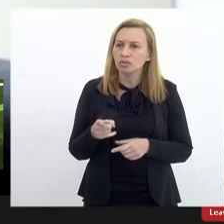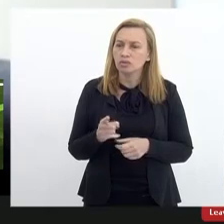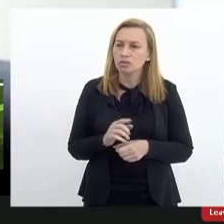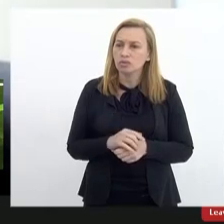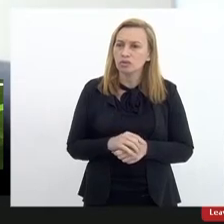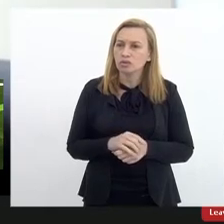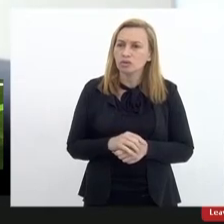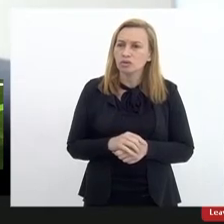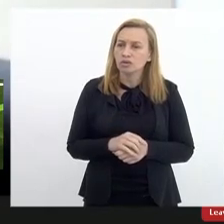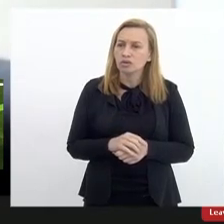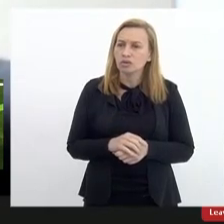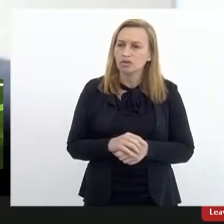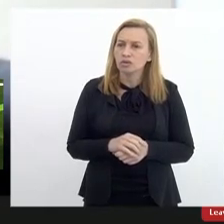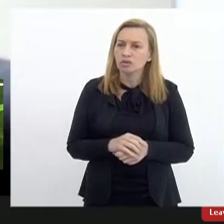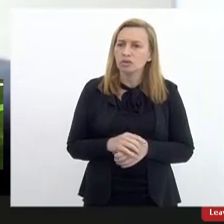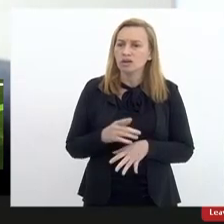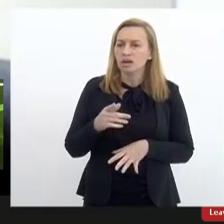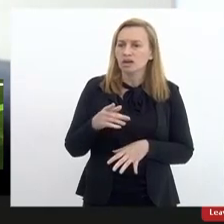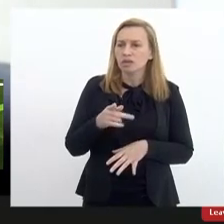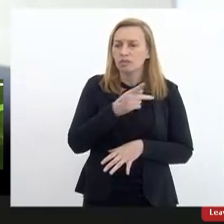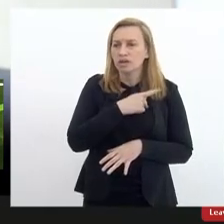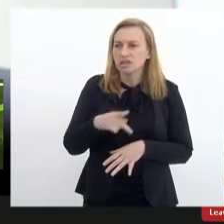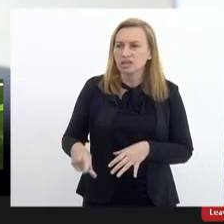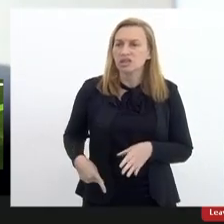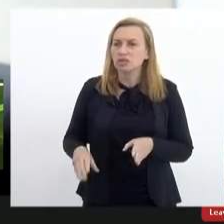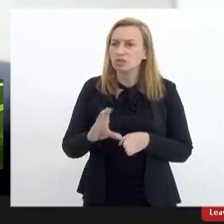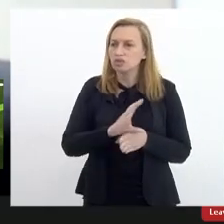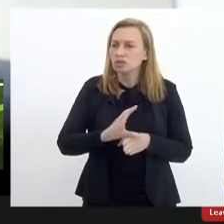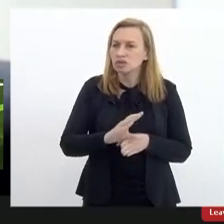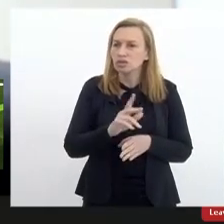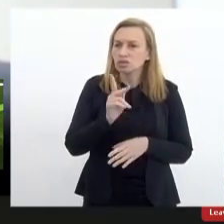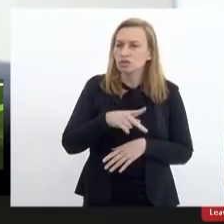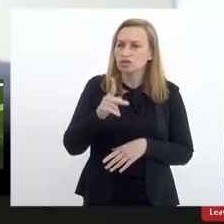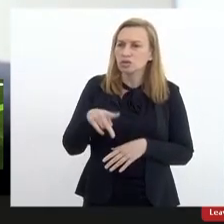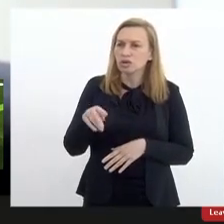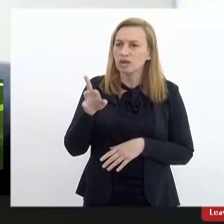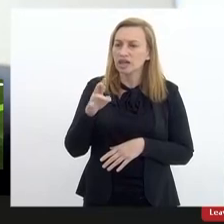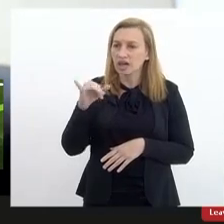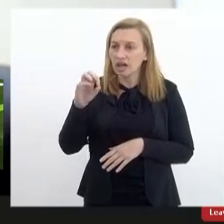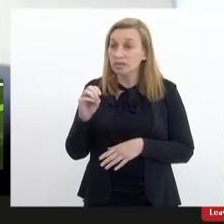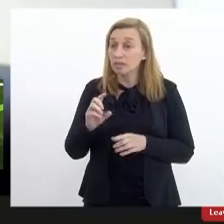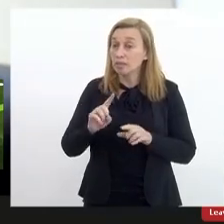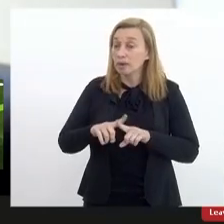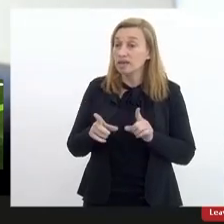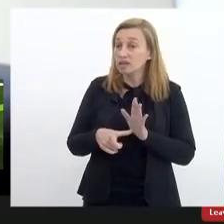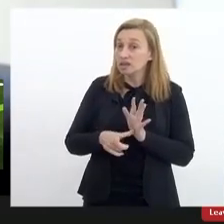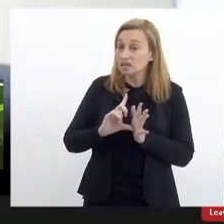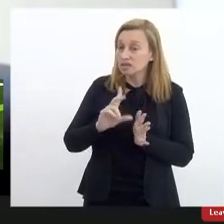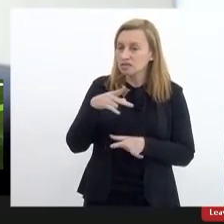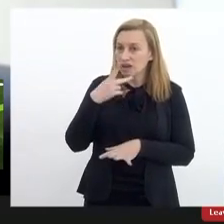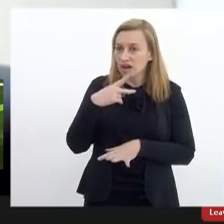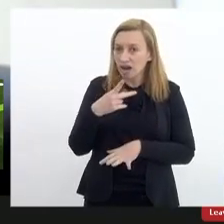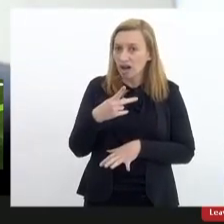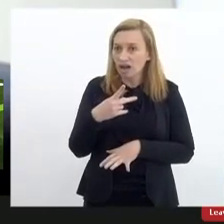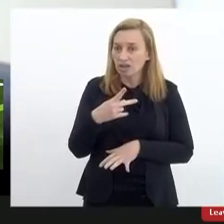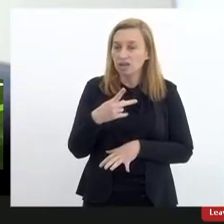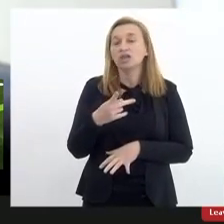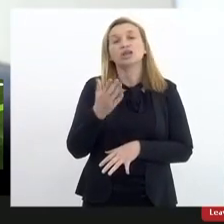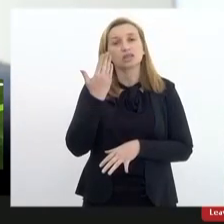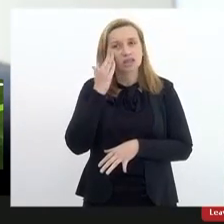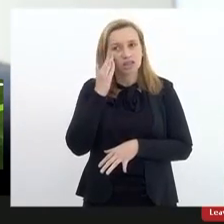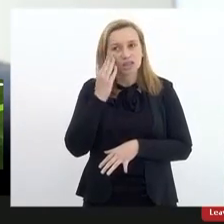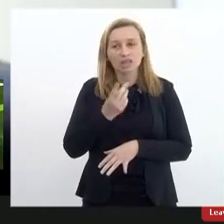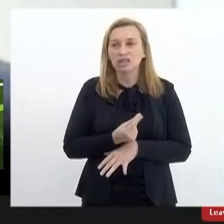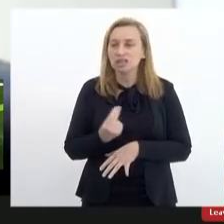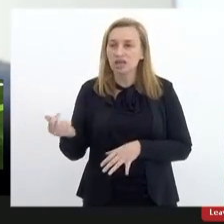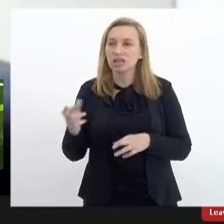repassar a palavra para o presidente do conselho do professor Ricardo Tonassi mas antes eu quero destacar que a gente entende que sai